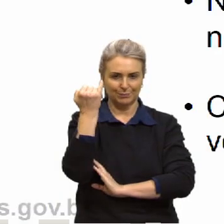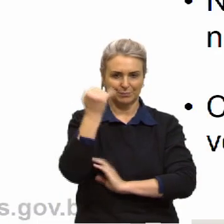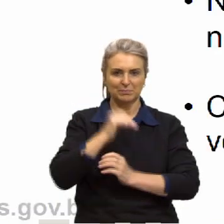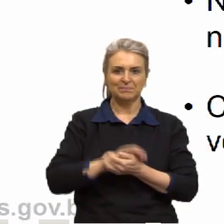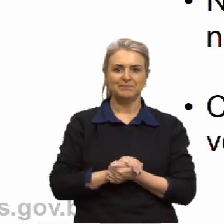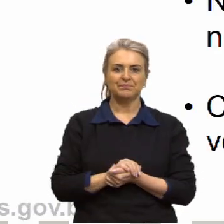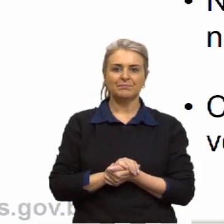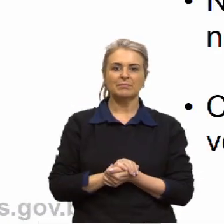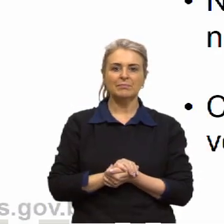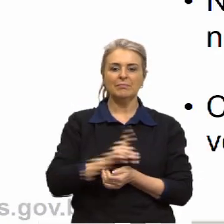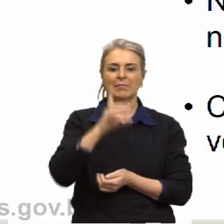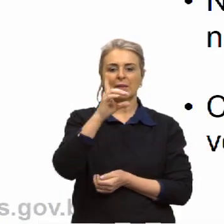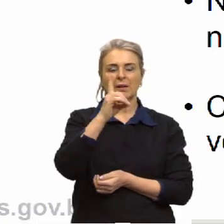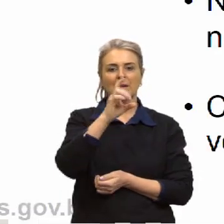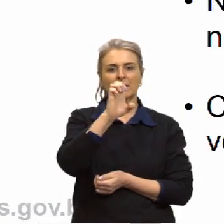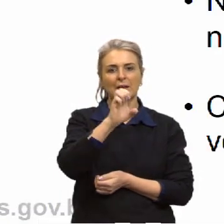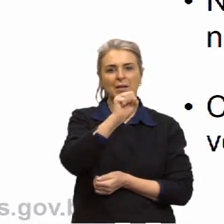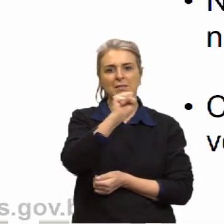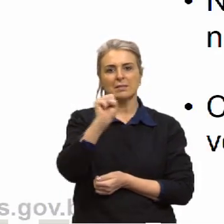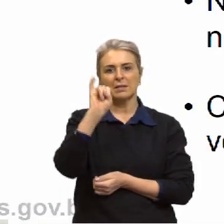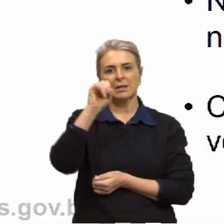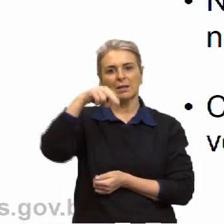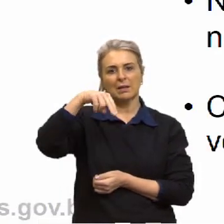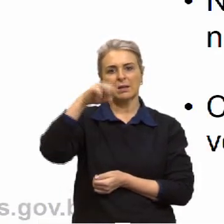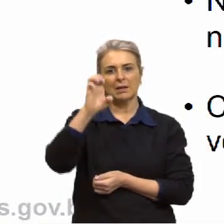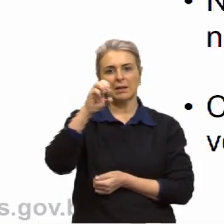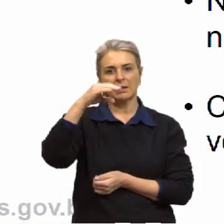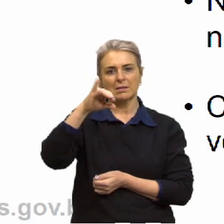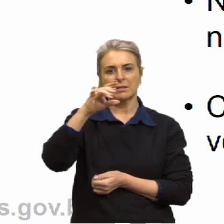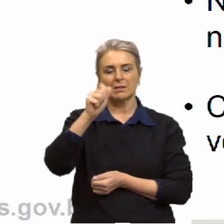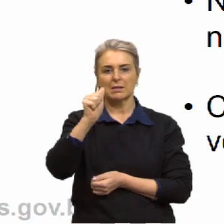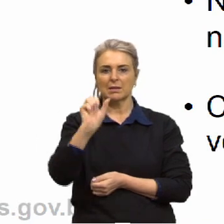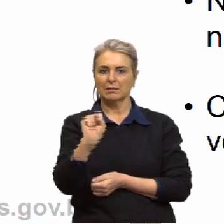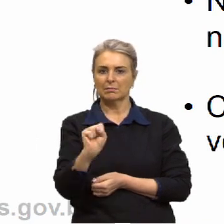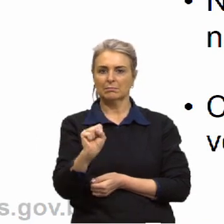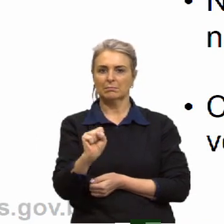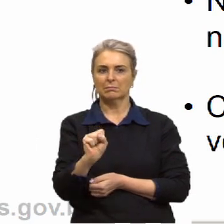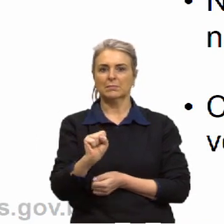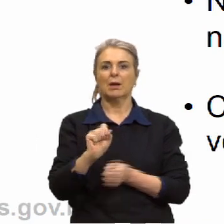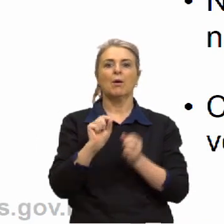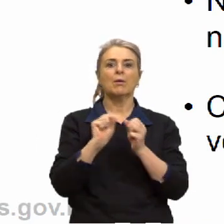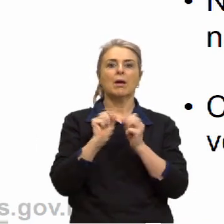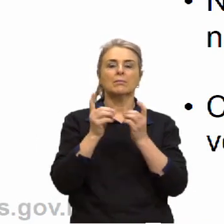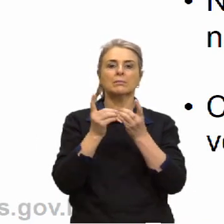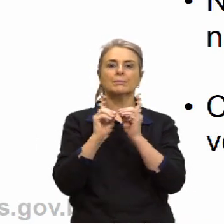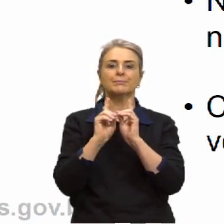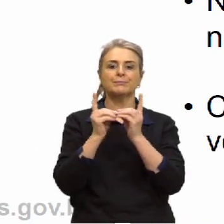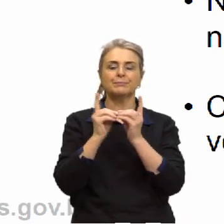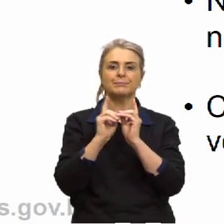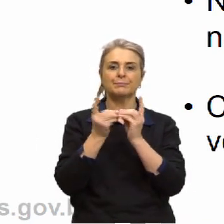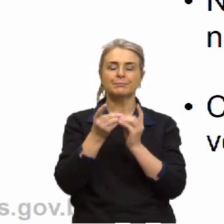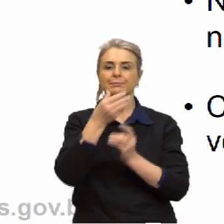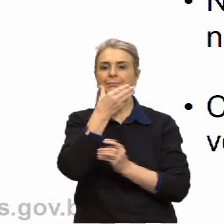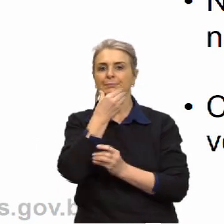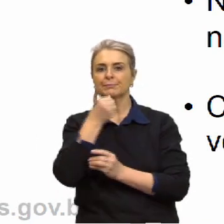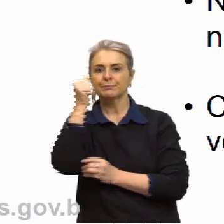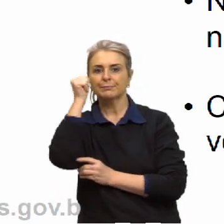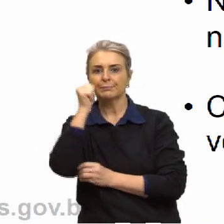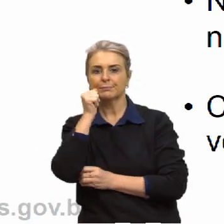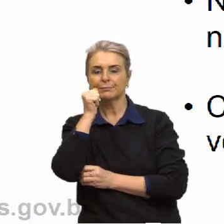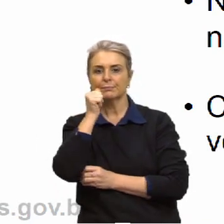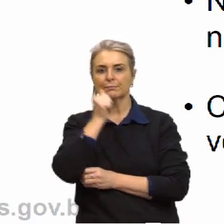As desinências, né, de gênero, elas podem indicar tanto masculino como feminino. Então, aqui a gente tem dois exemplos,